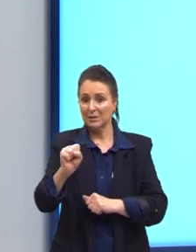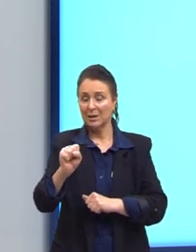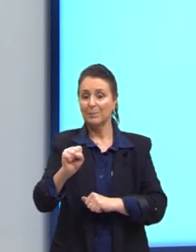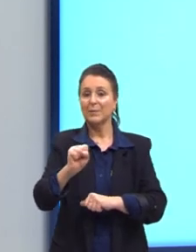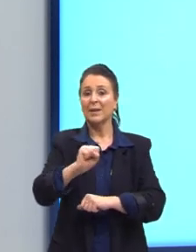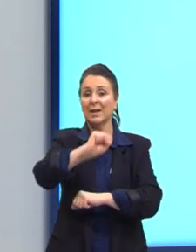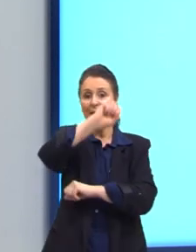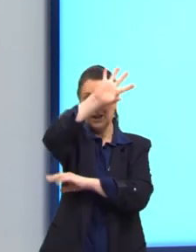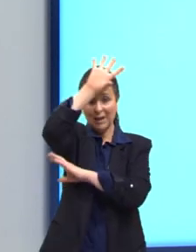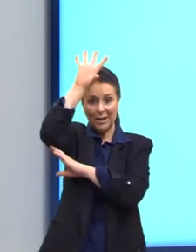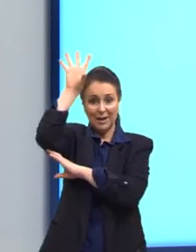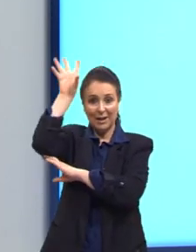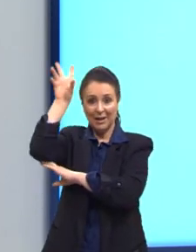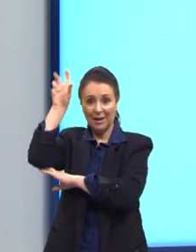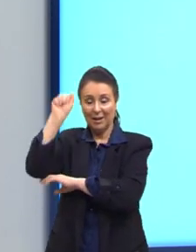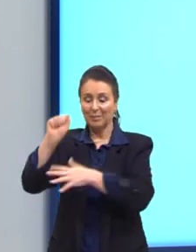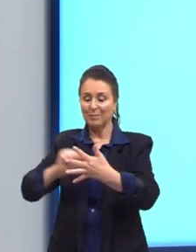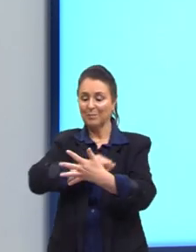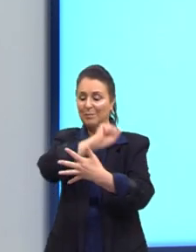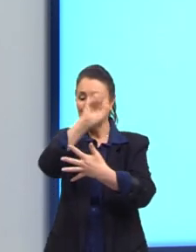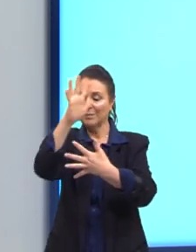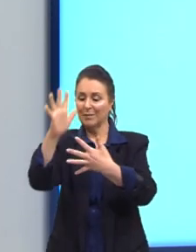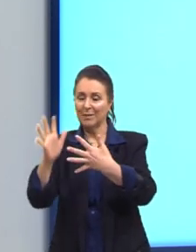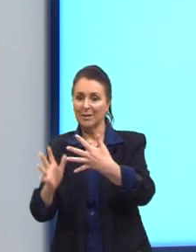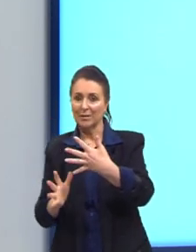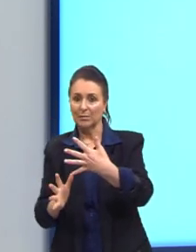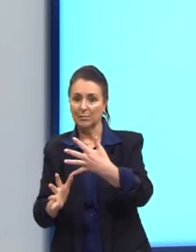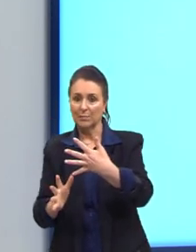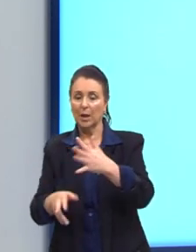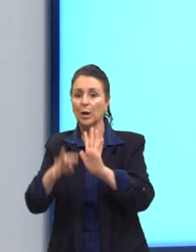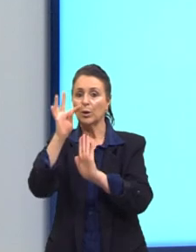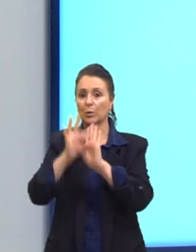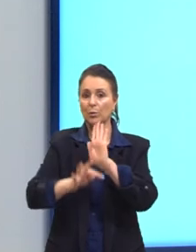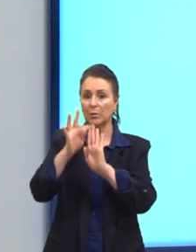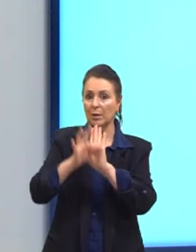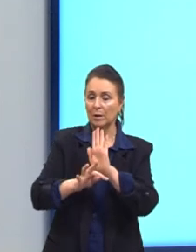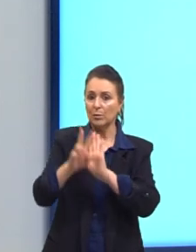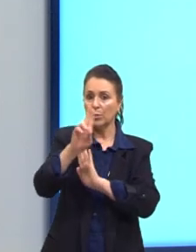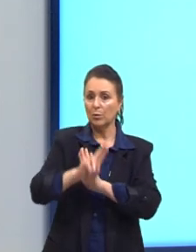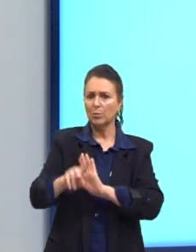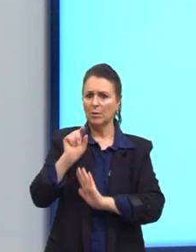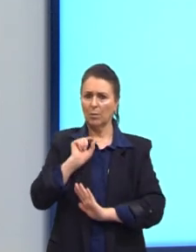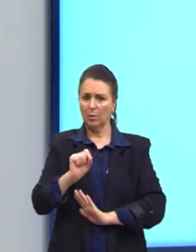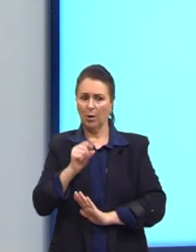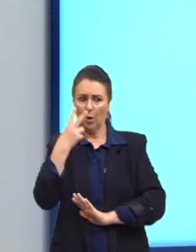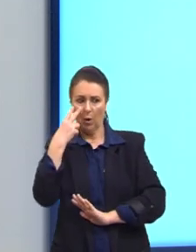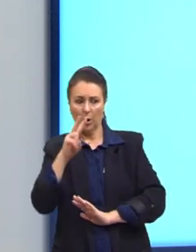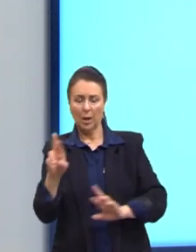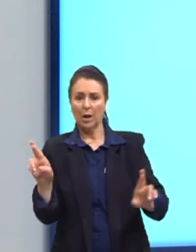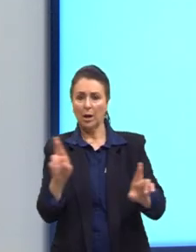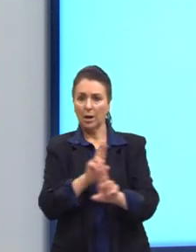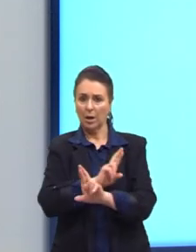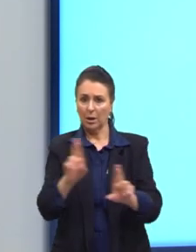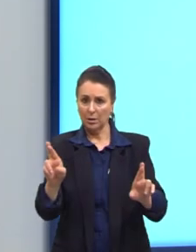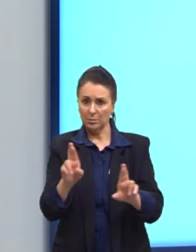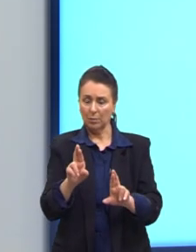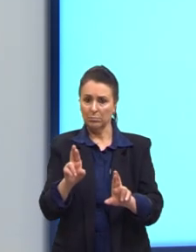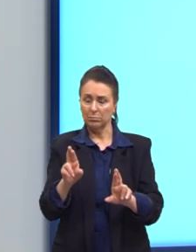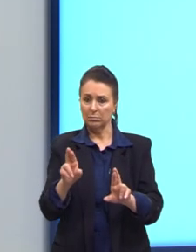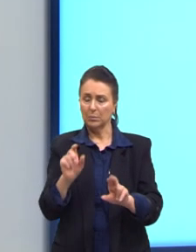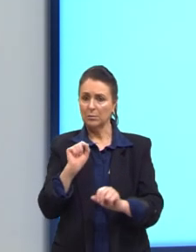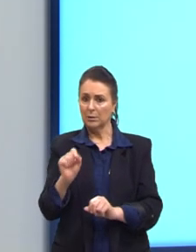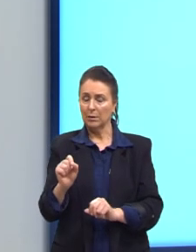texto, a relação entre esses recursos, ou seja, eu vou olhar a relação entre